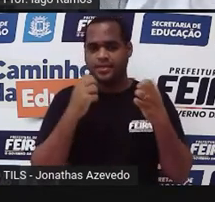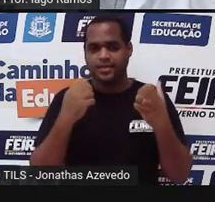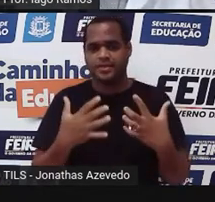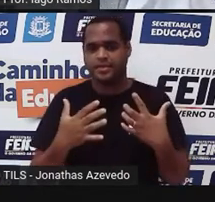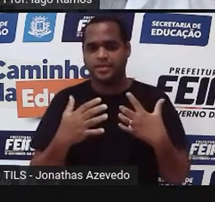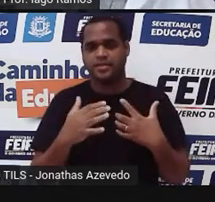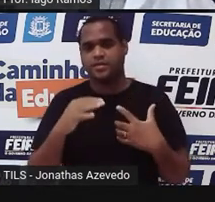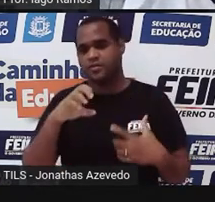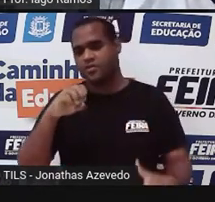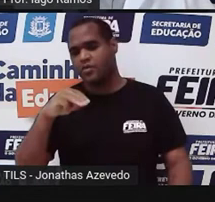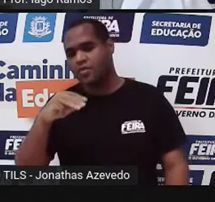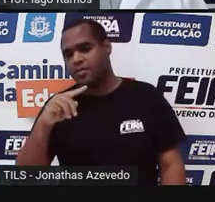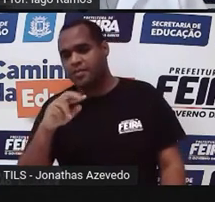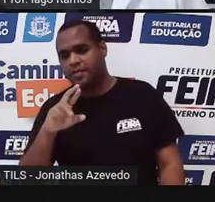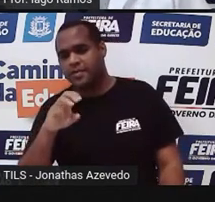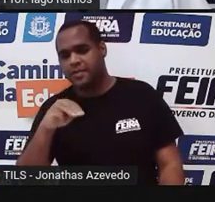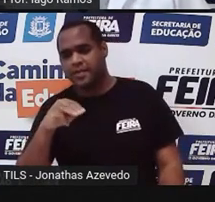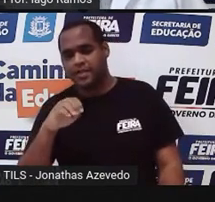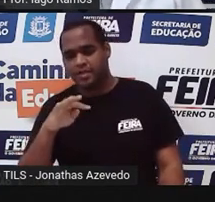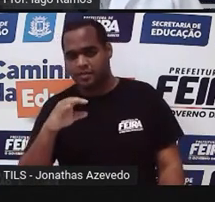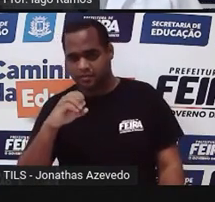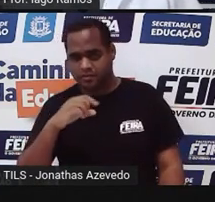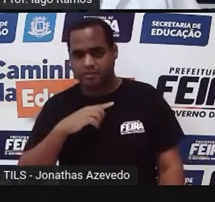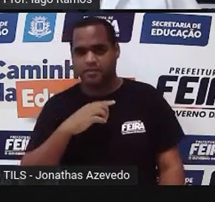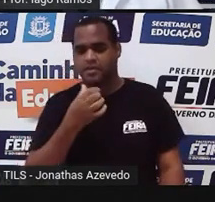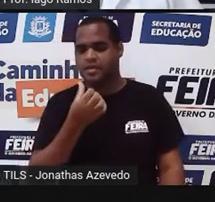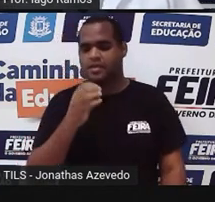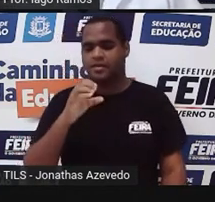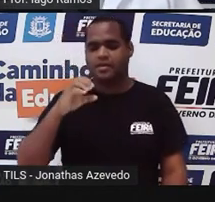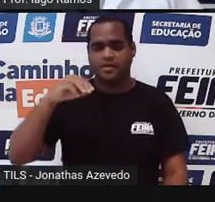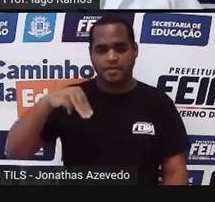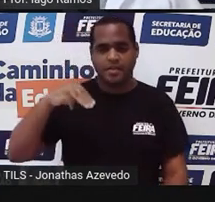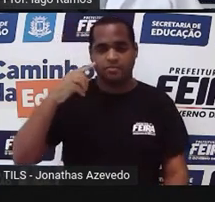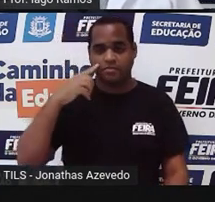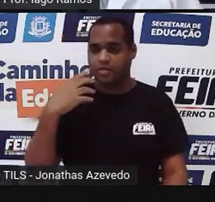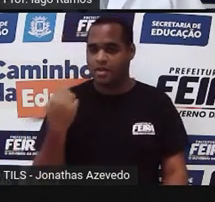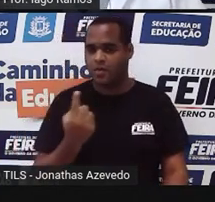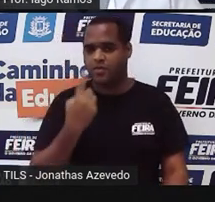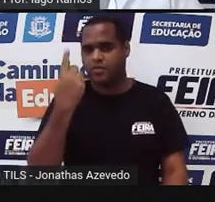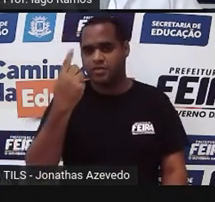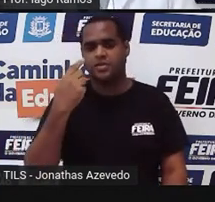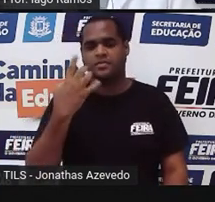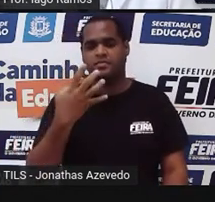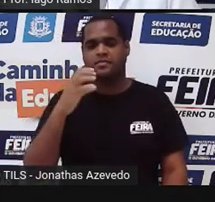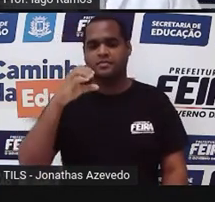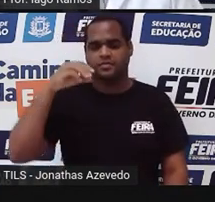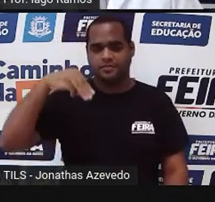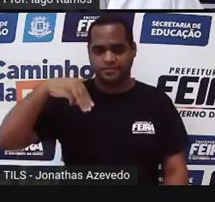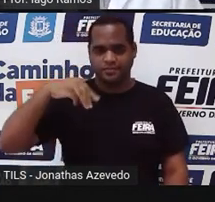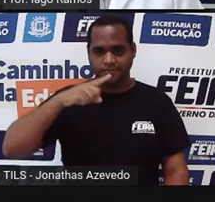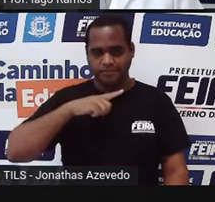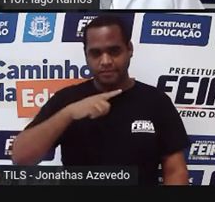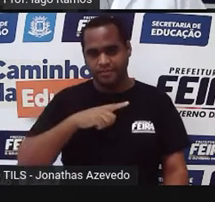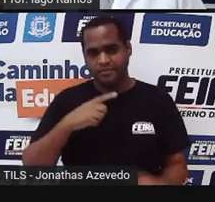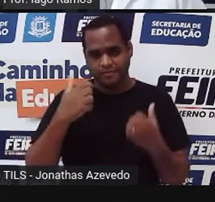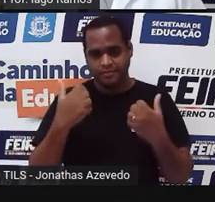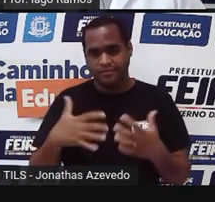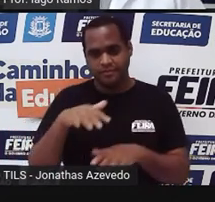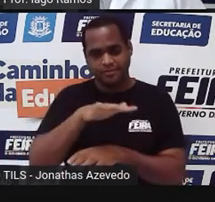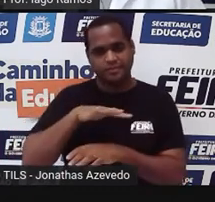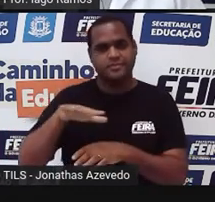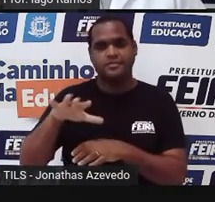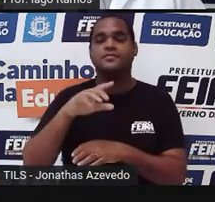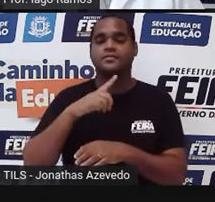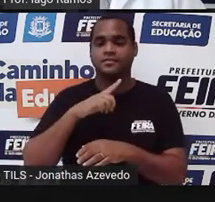6 cm, multiplicado pela altura, 4 cm. Isso é a forma que calcula a área do